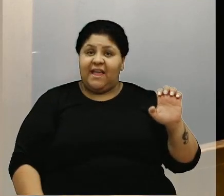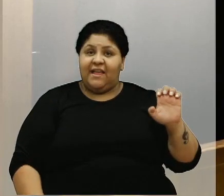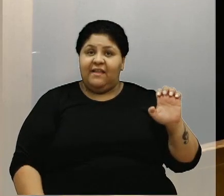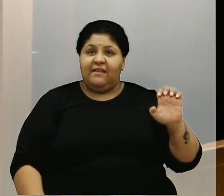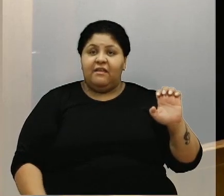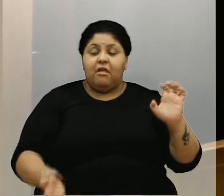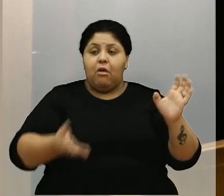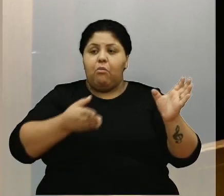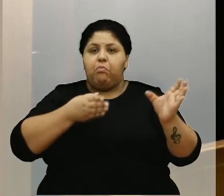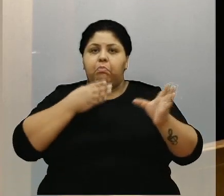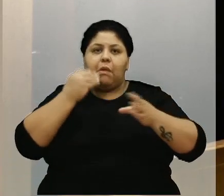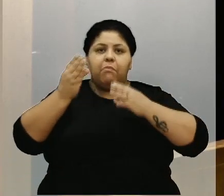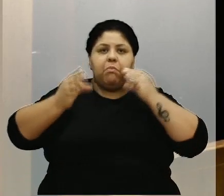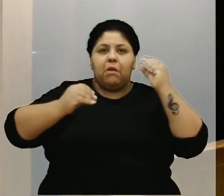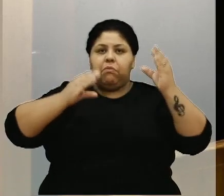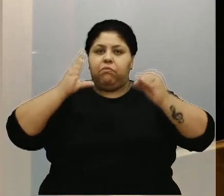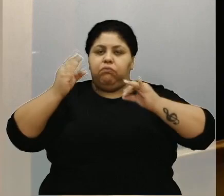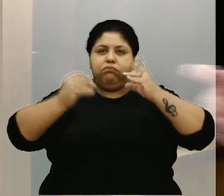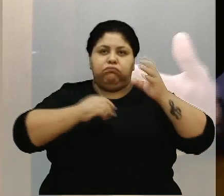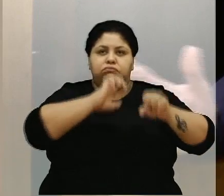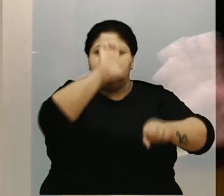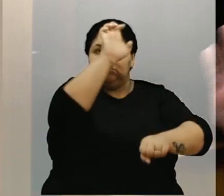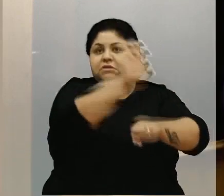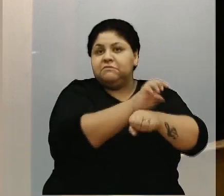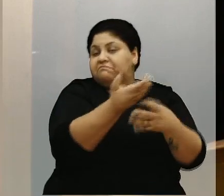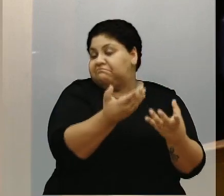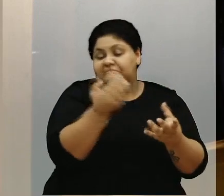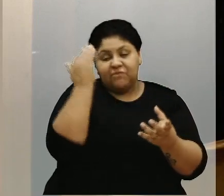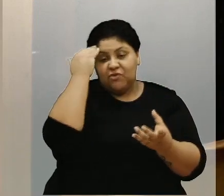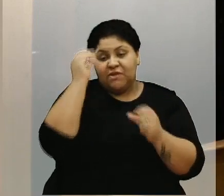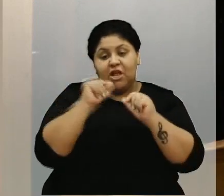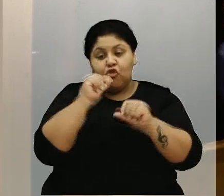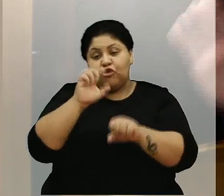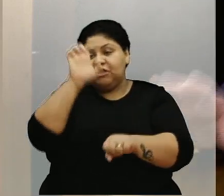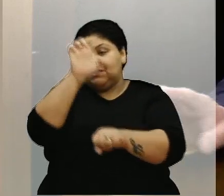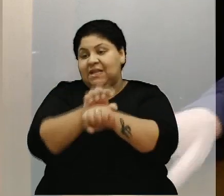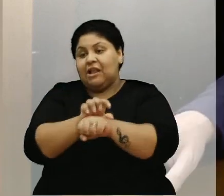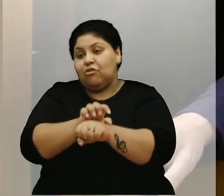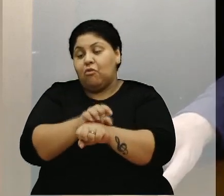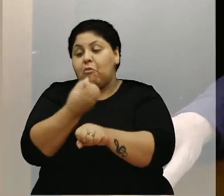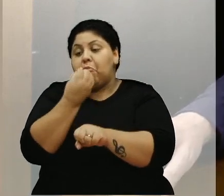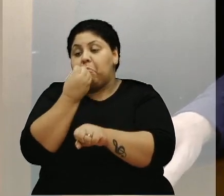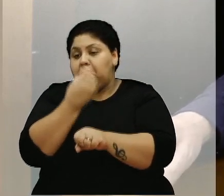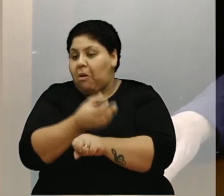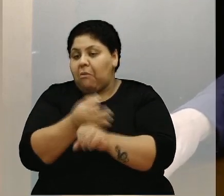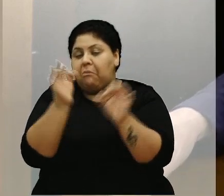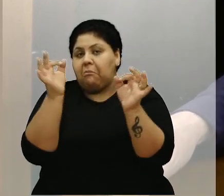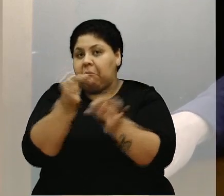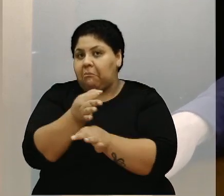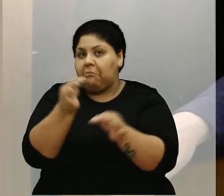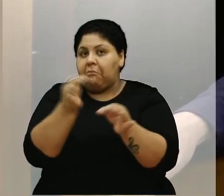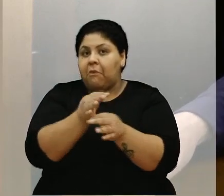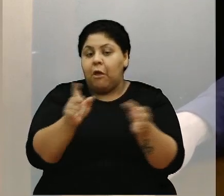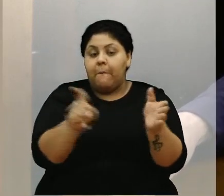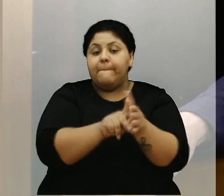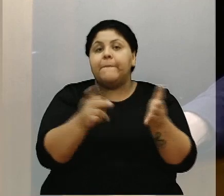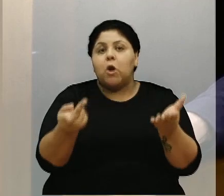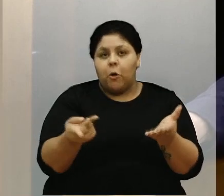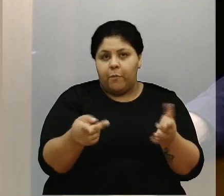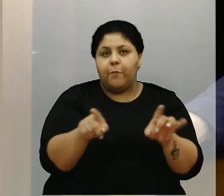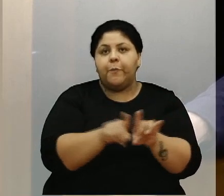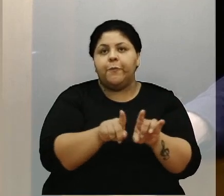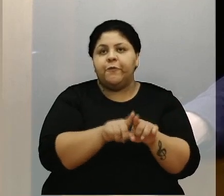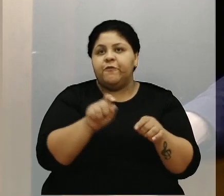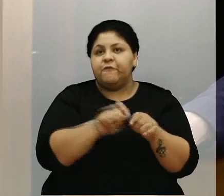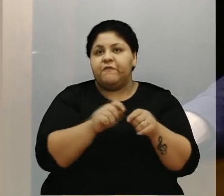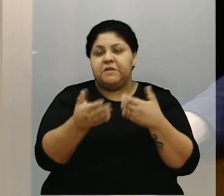falácias de Estado, eles não entendem o que é Estado eficiente para começar. O Estado é próprio deles. Então, eles fazem